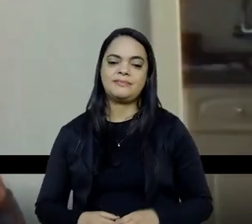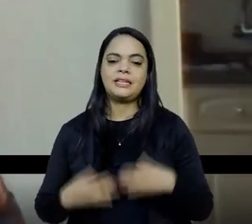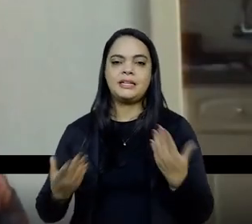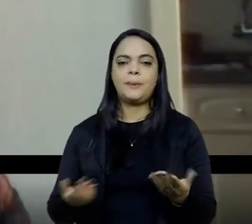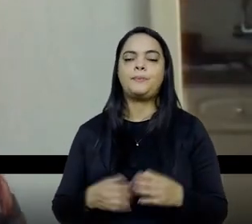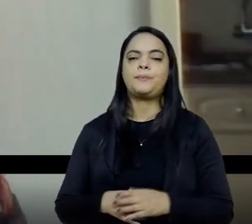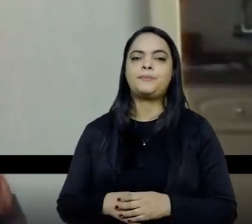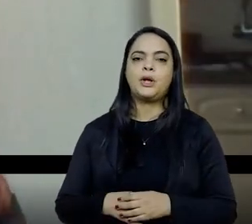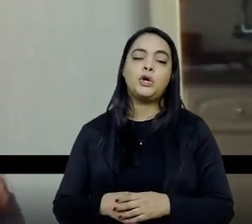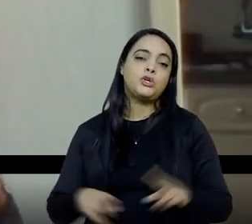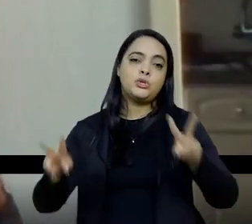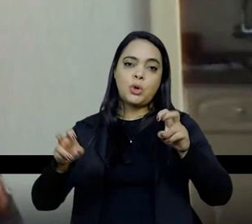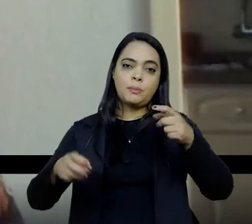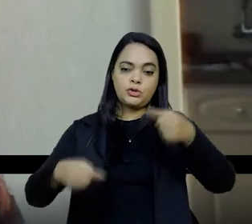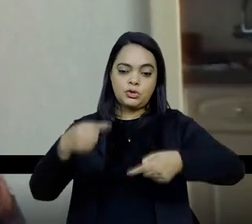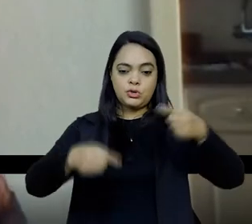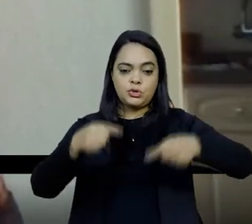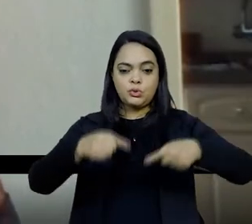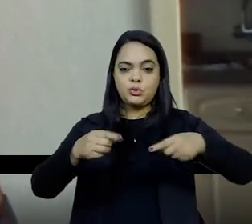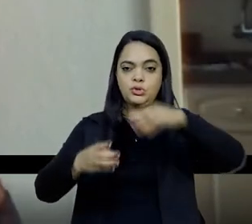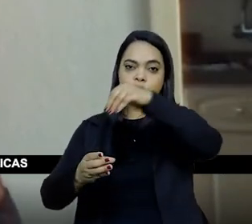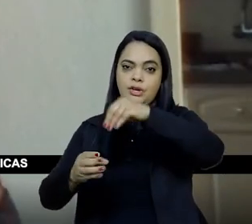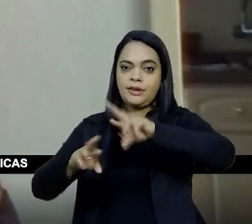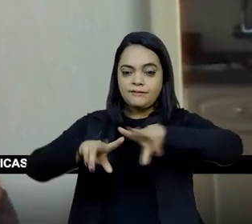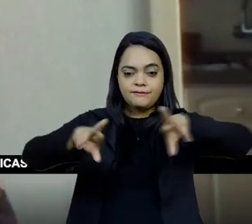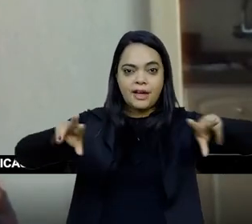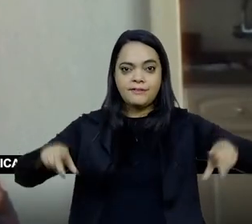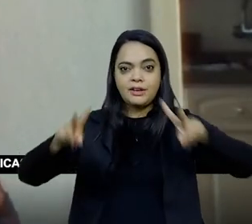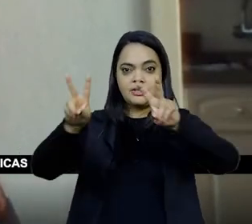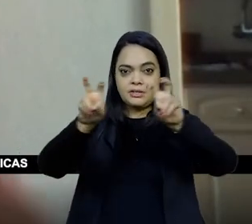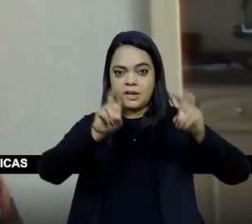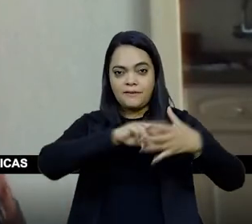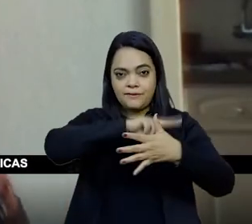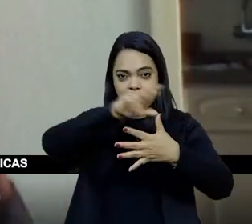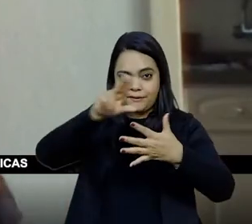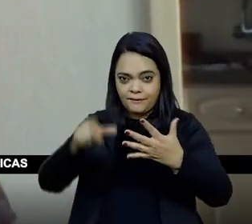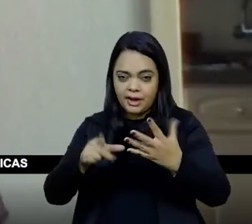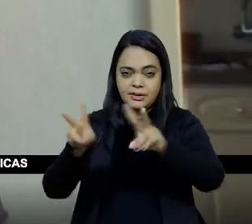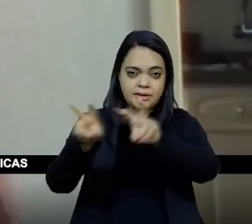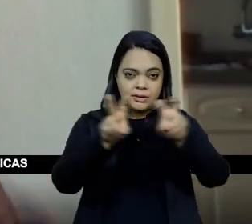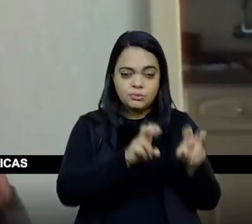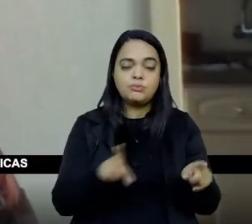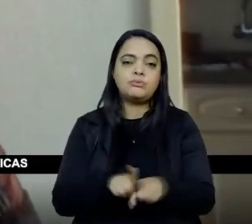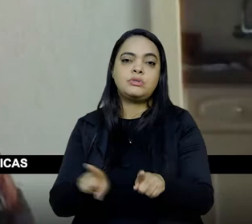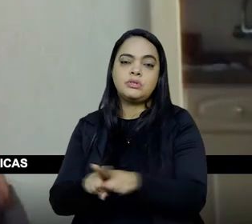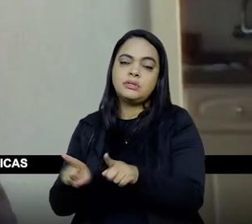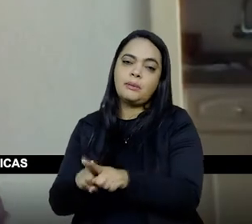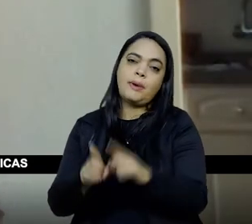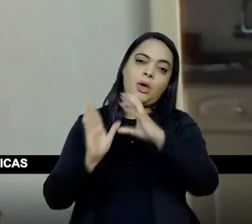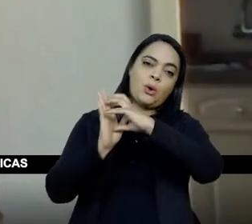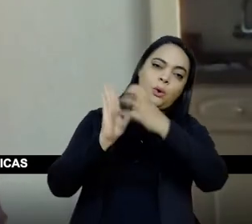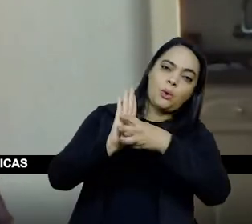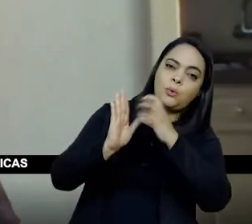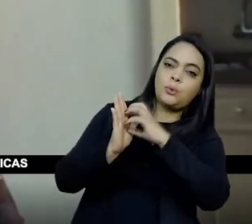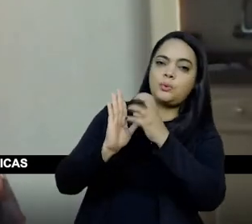foi algo que ficou bastante evidente ao longo das nossas falas, de como tanto temas, quanto categorias, quanto conceitos, como